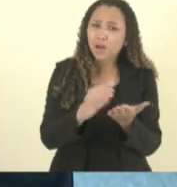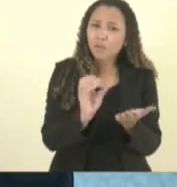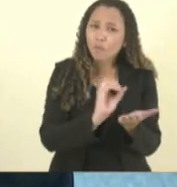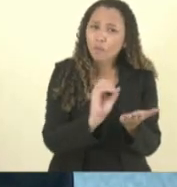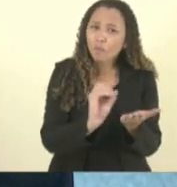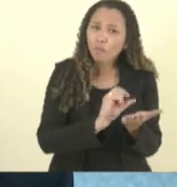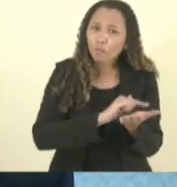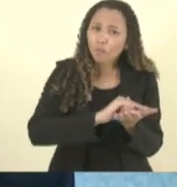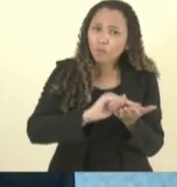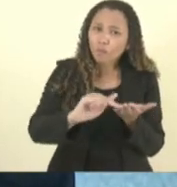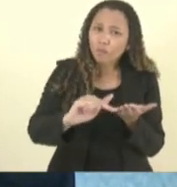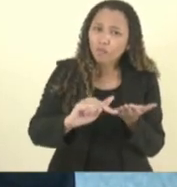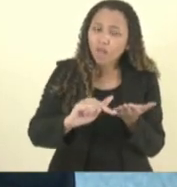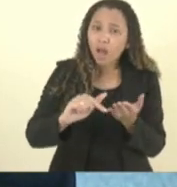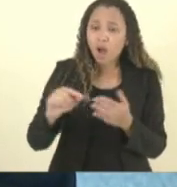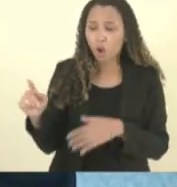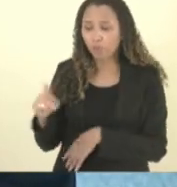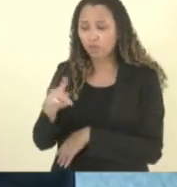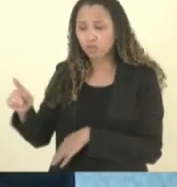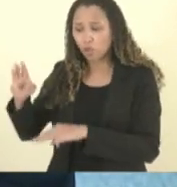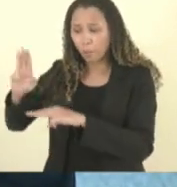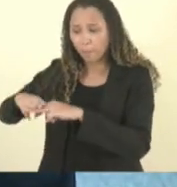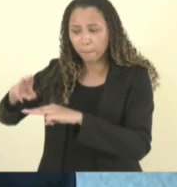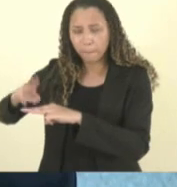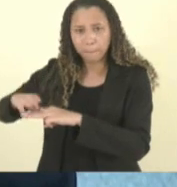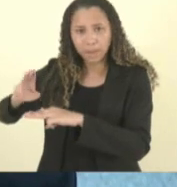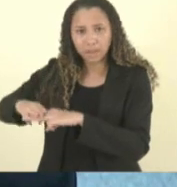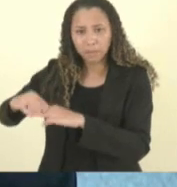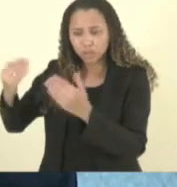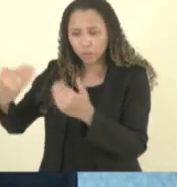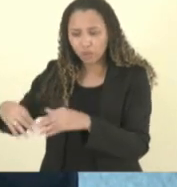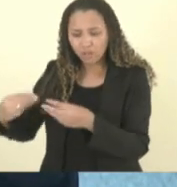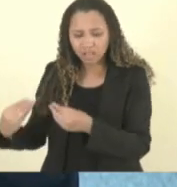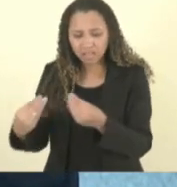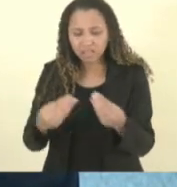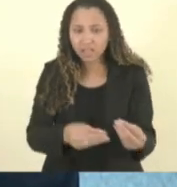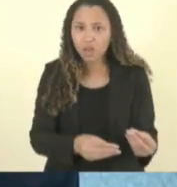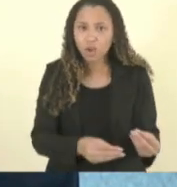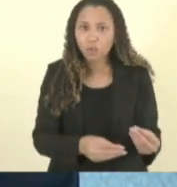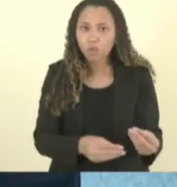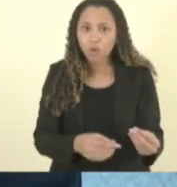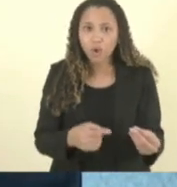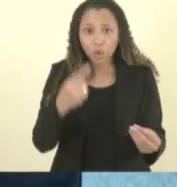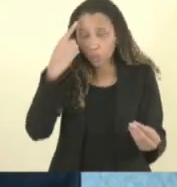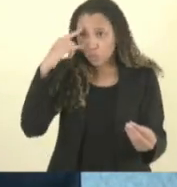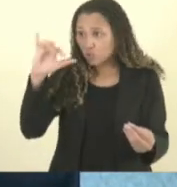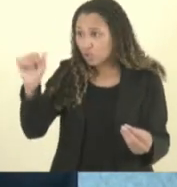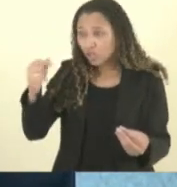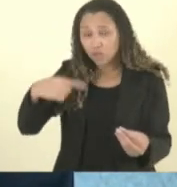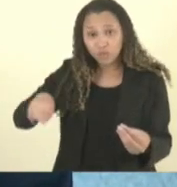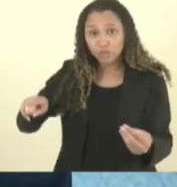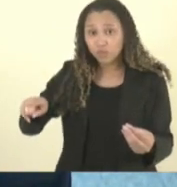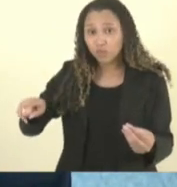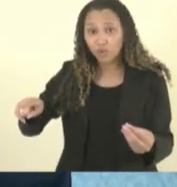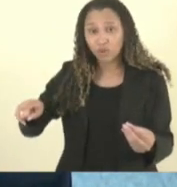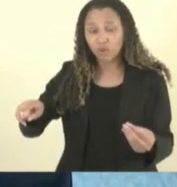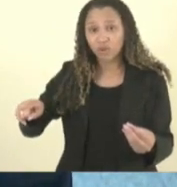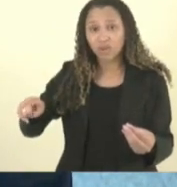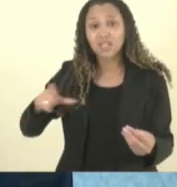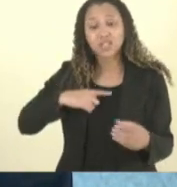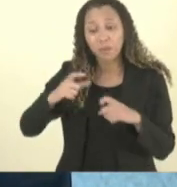pra ele de matemática no dia ele não foi porque ele tinha que ir médico sem conteúdo nenhum